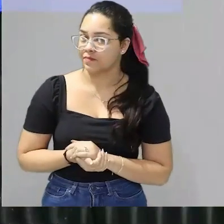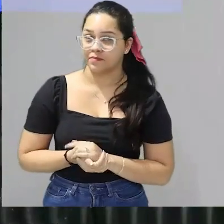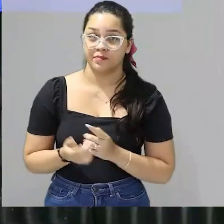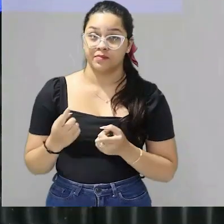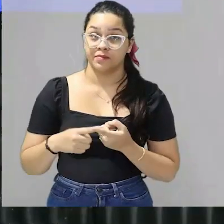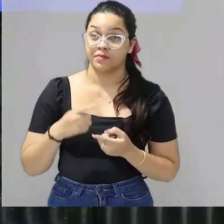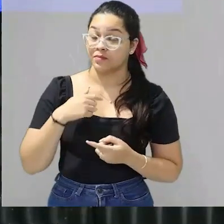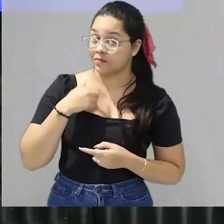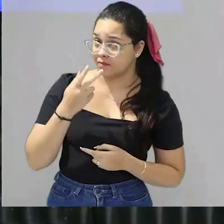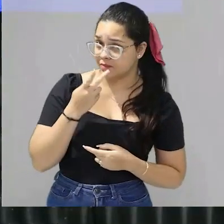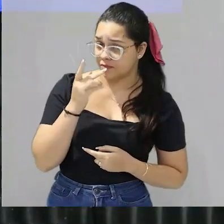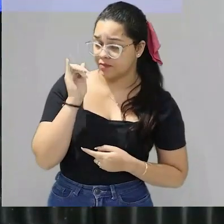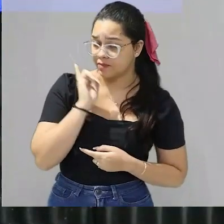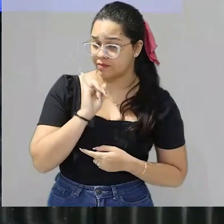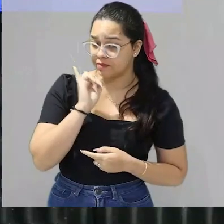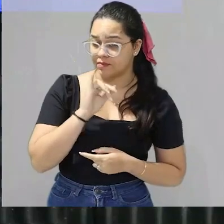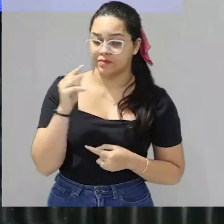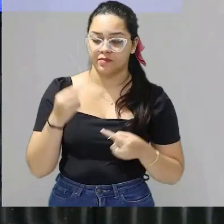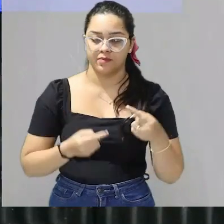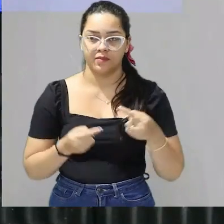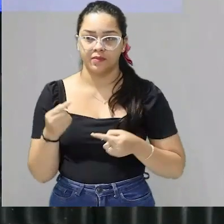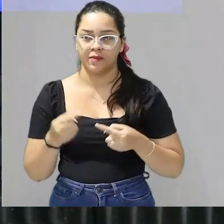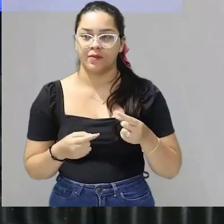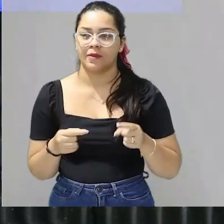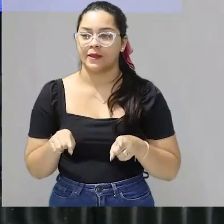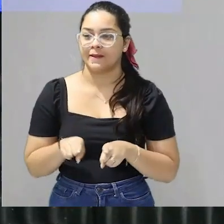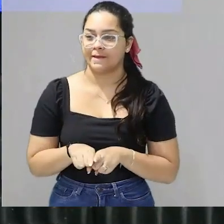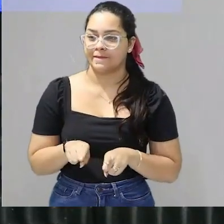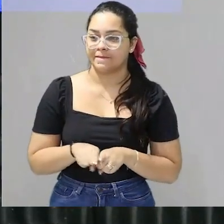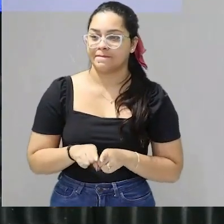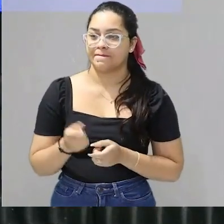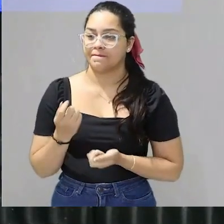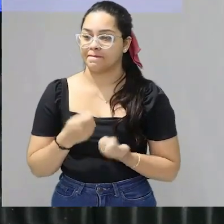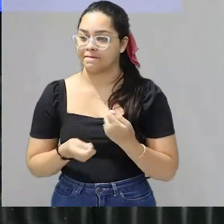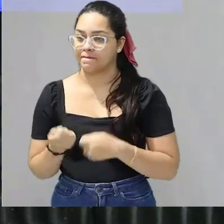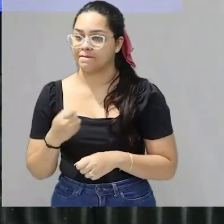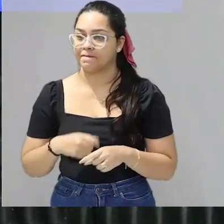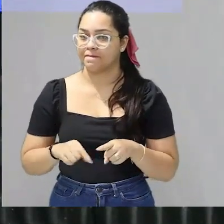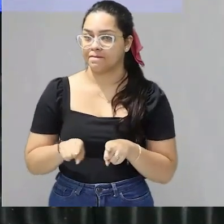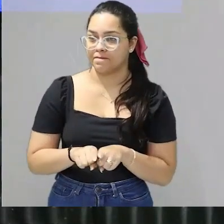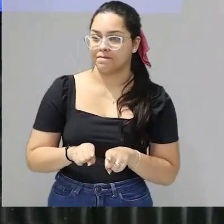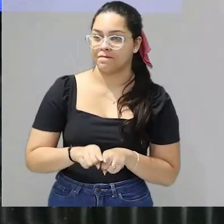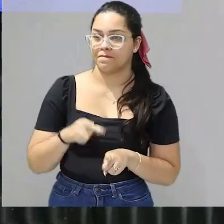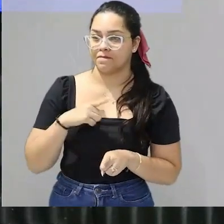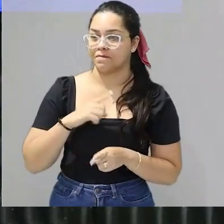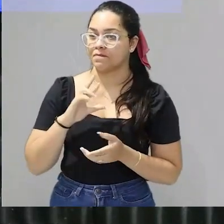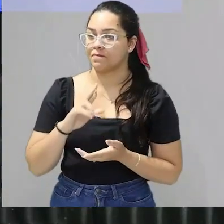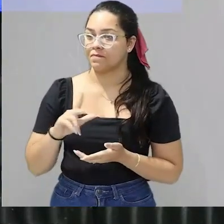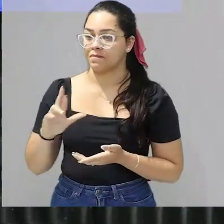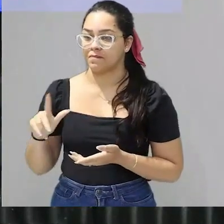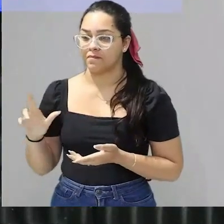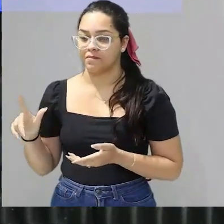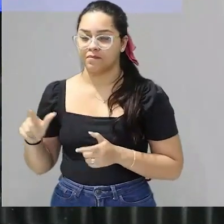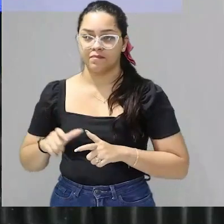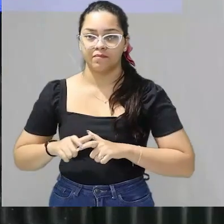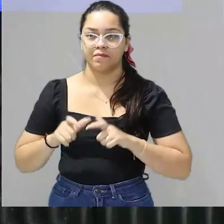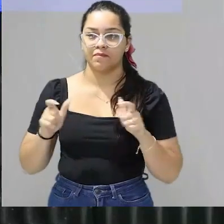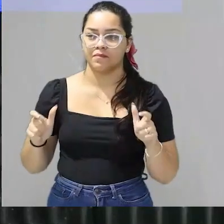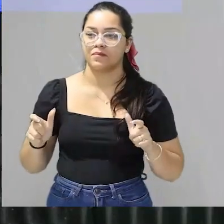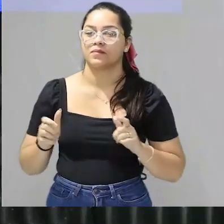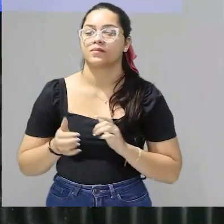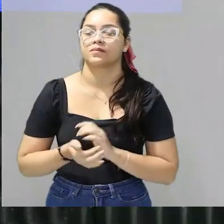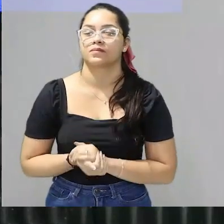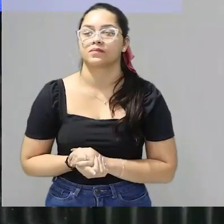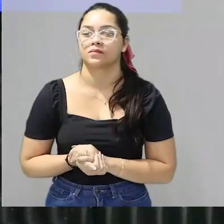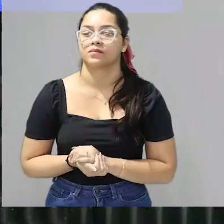porque quando eu falo por exemplo de política de economia eu tenho vários é muito extenso é